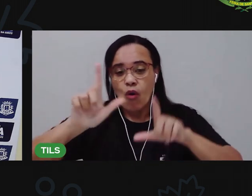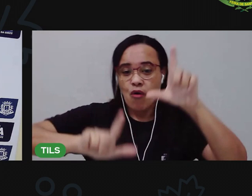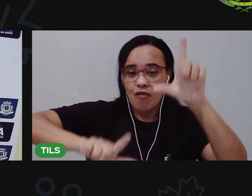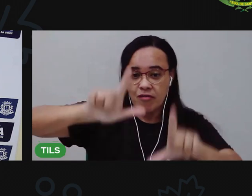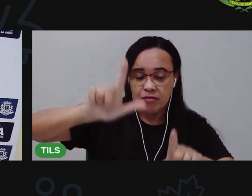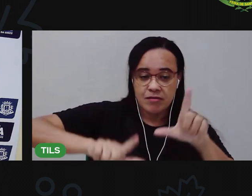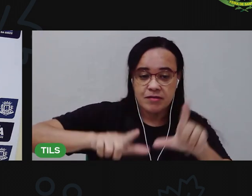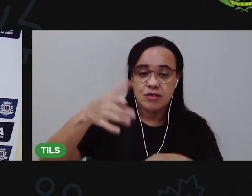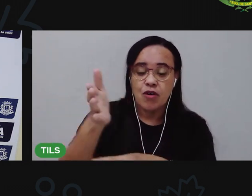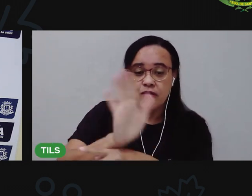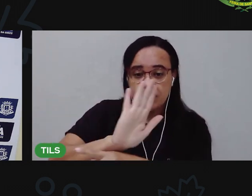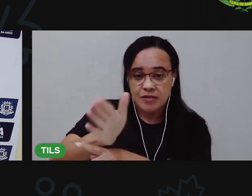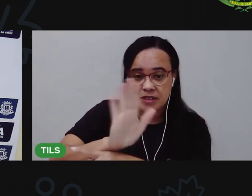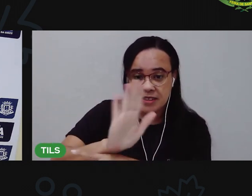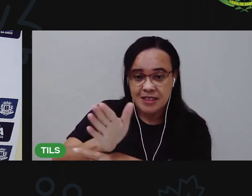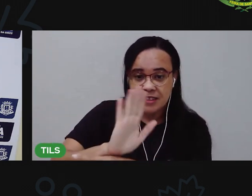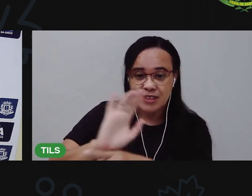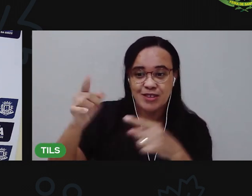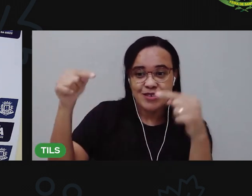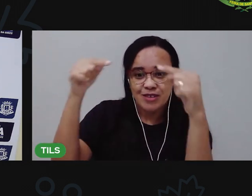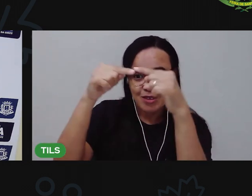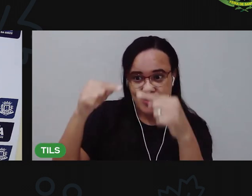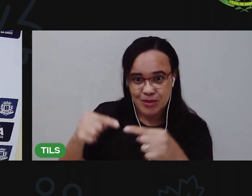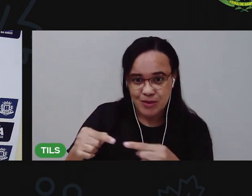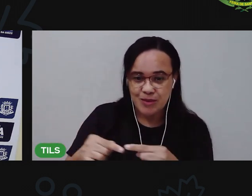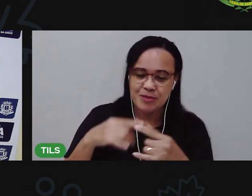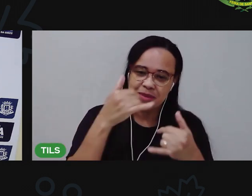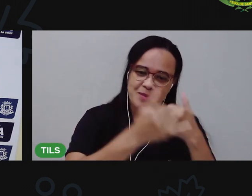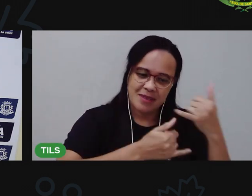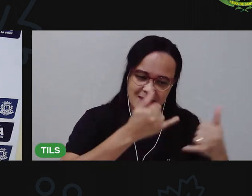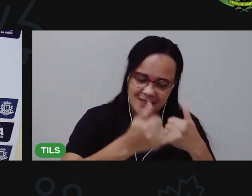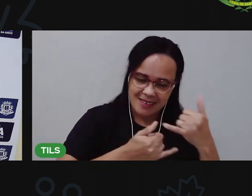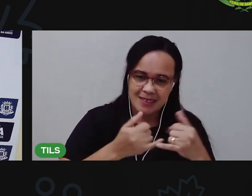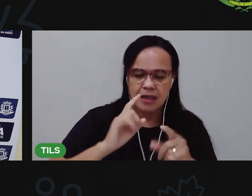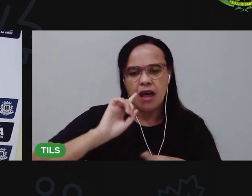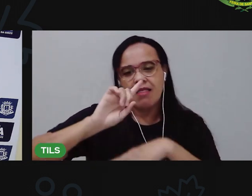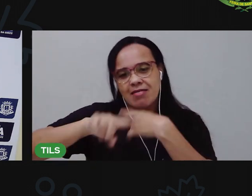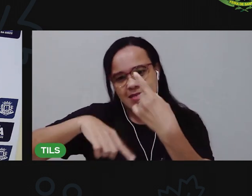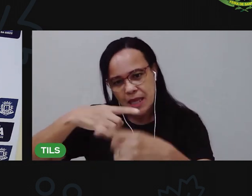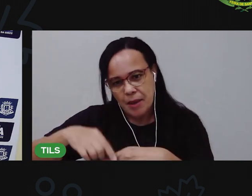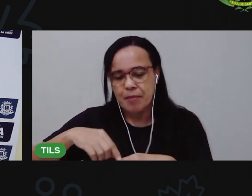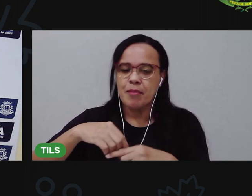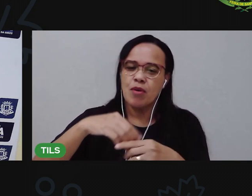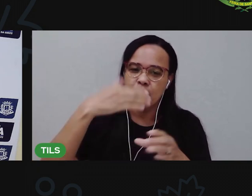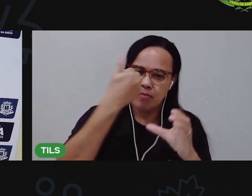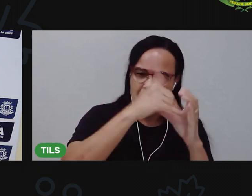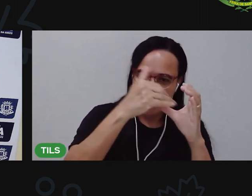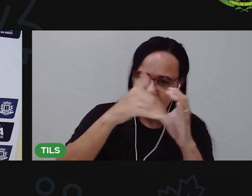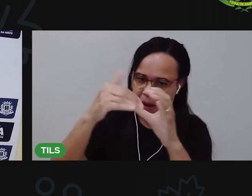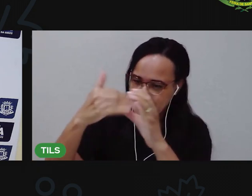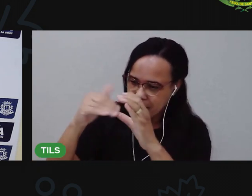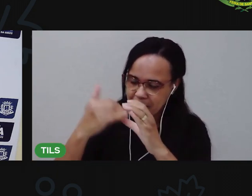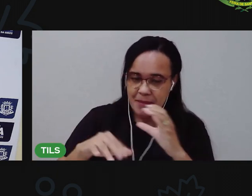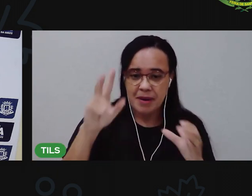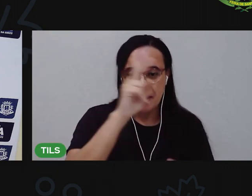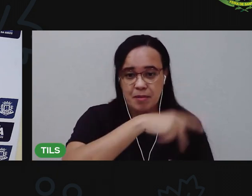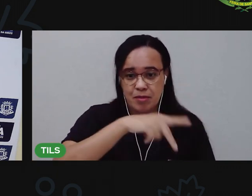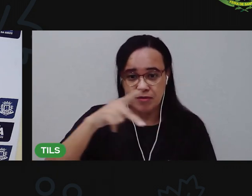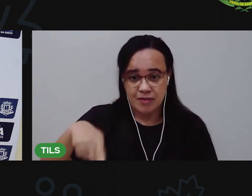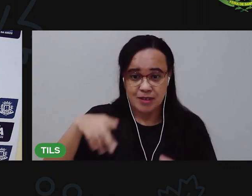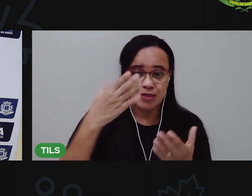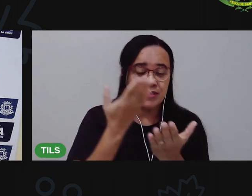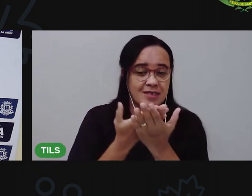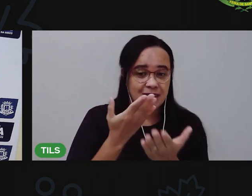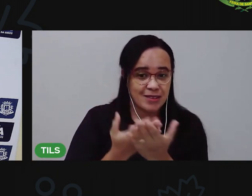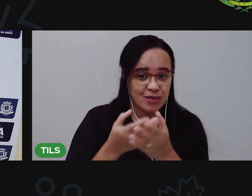essa. Tá? Não esqueça de compartilhar isso com seus familiares ou com a professora da sua escola. Tá bom? Então,